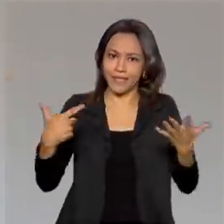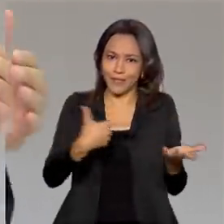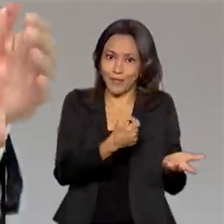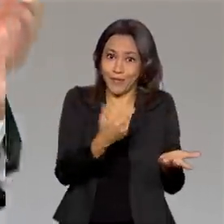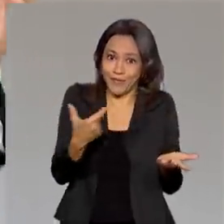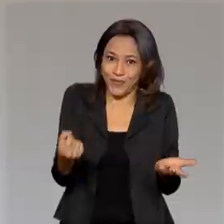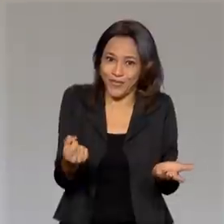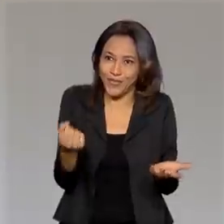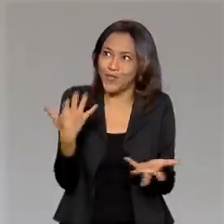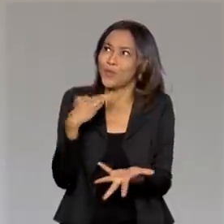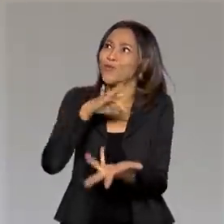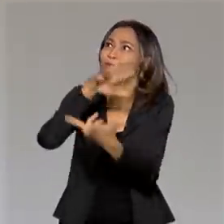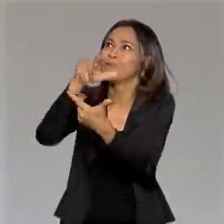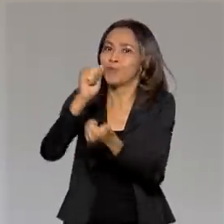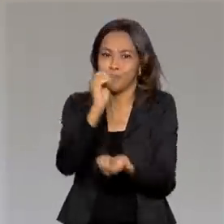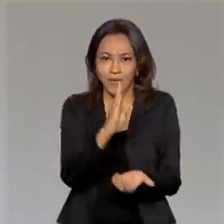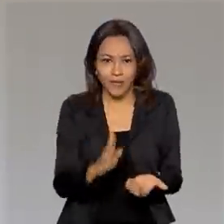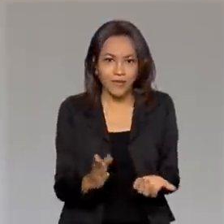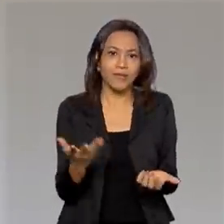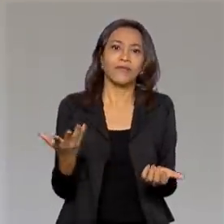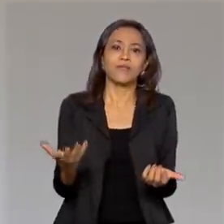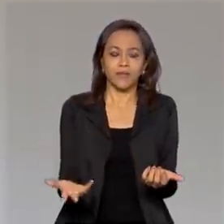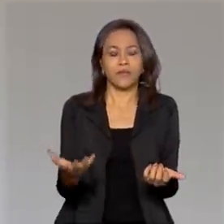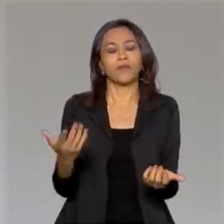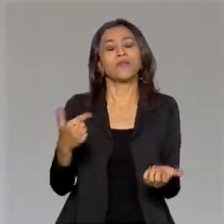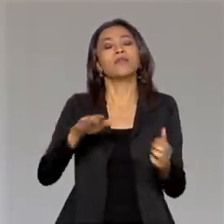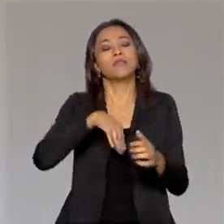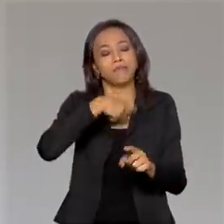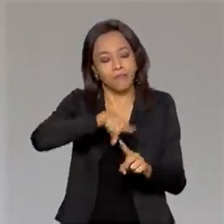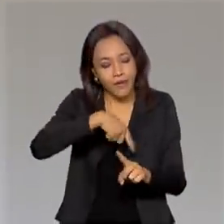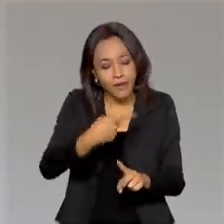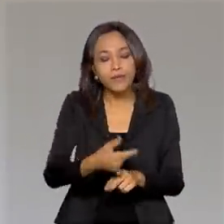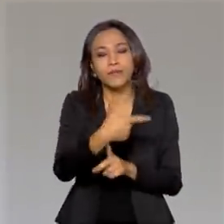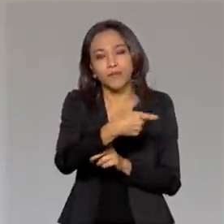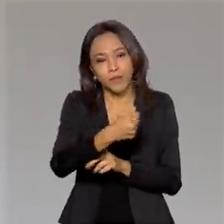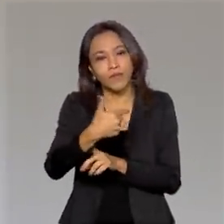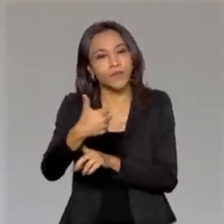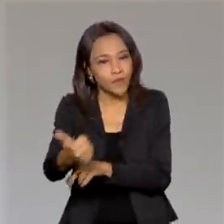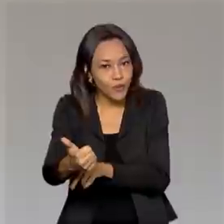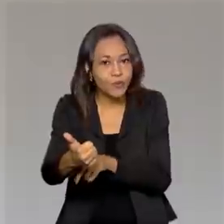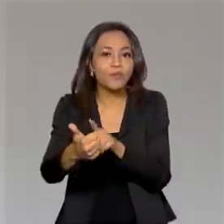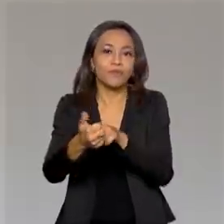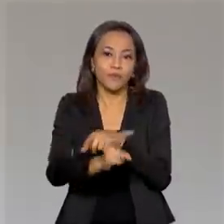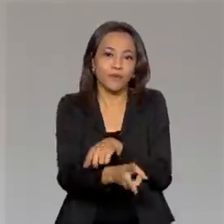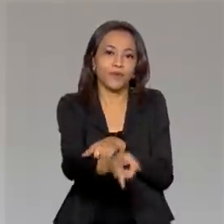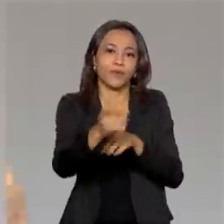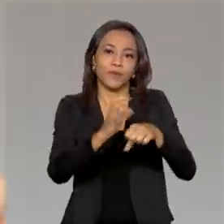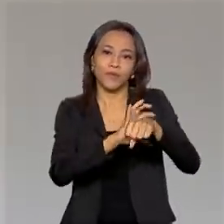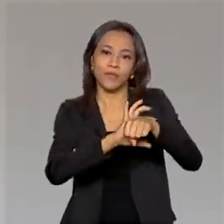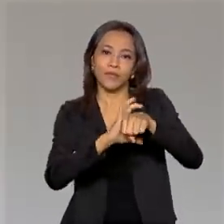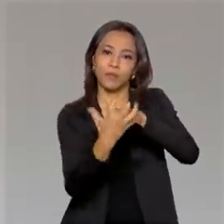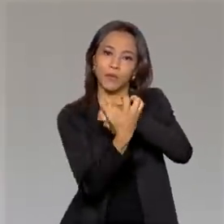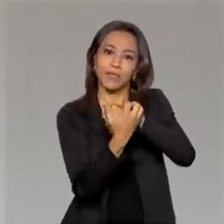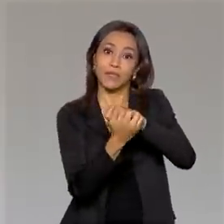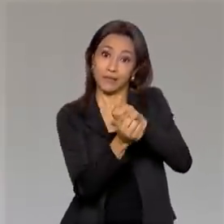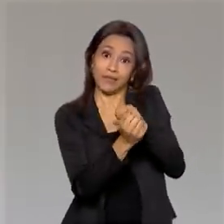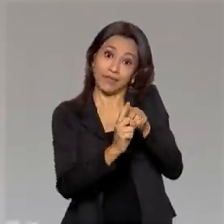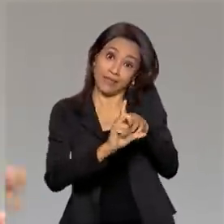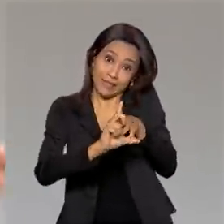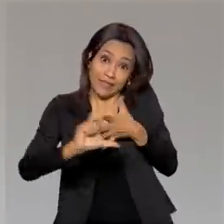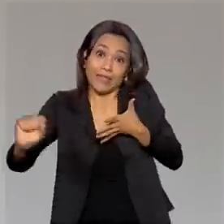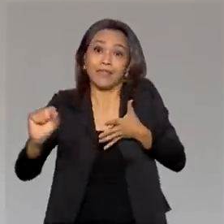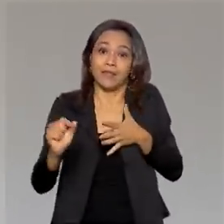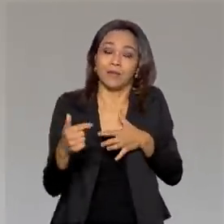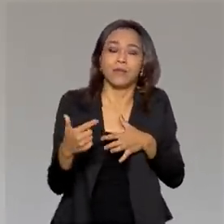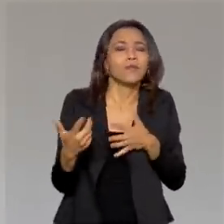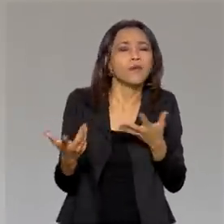pandemia no mundo e aqui no Brasil, 2021, também ainda o mundo e o Brasil saindo da pandemia da Covid-19.